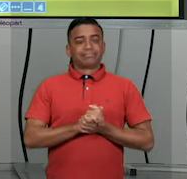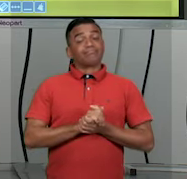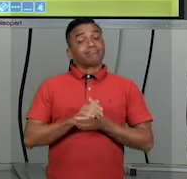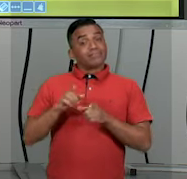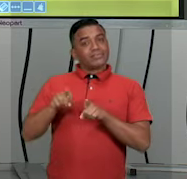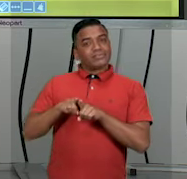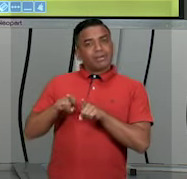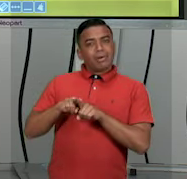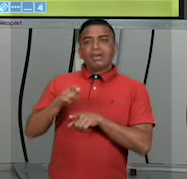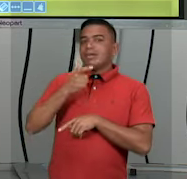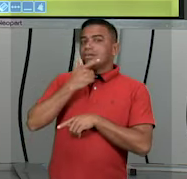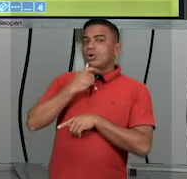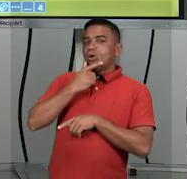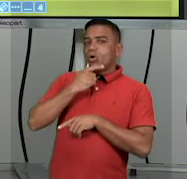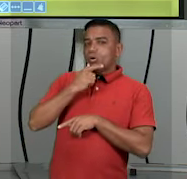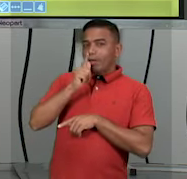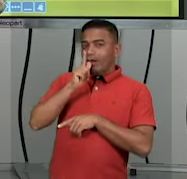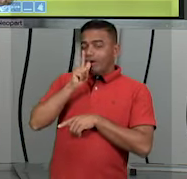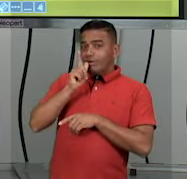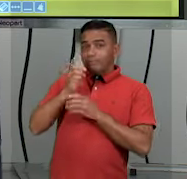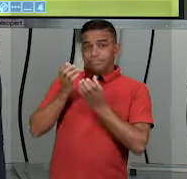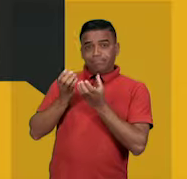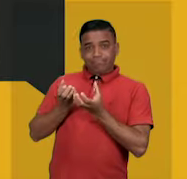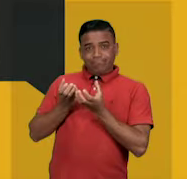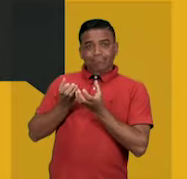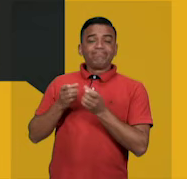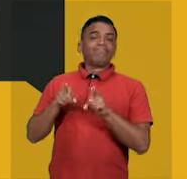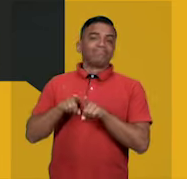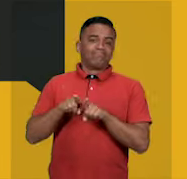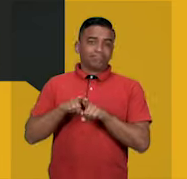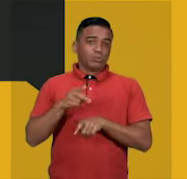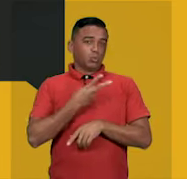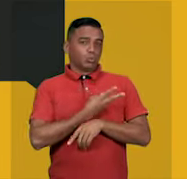e o sistema reprodutor masculino também.